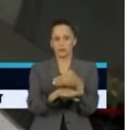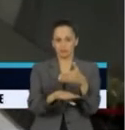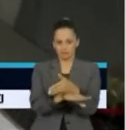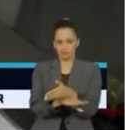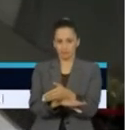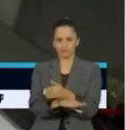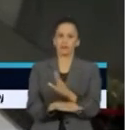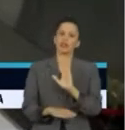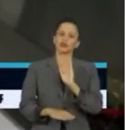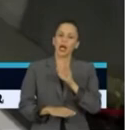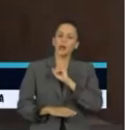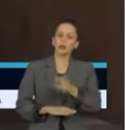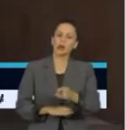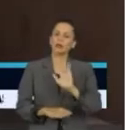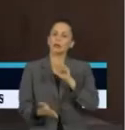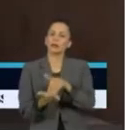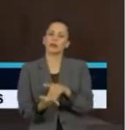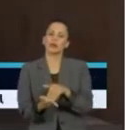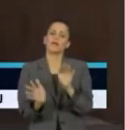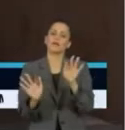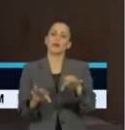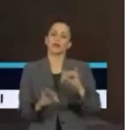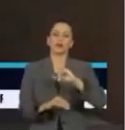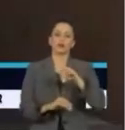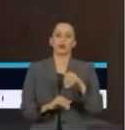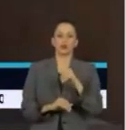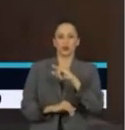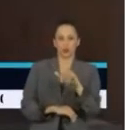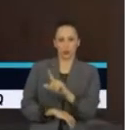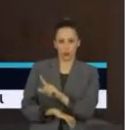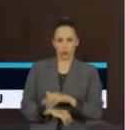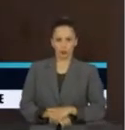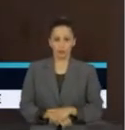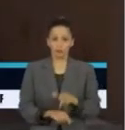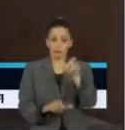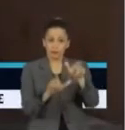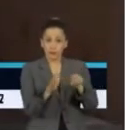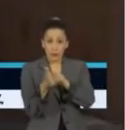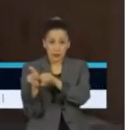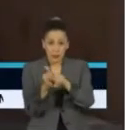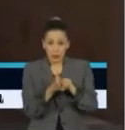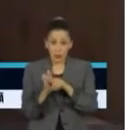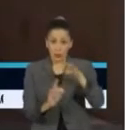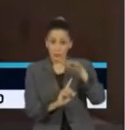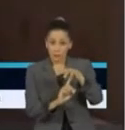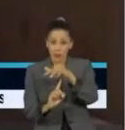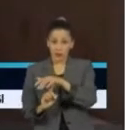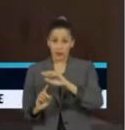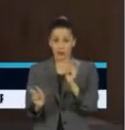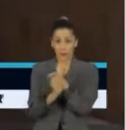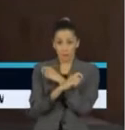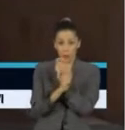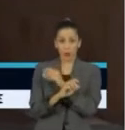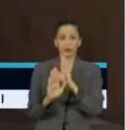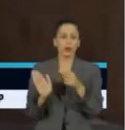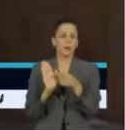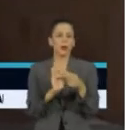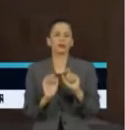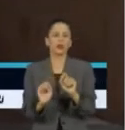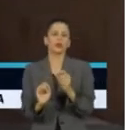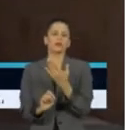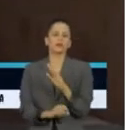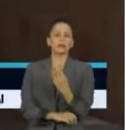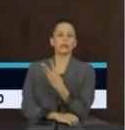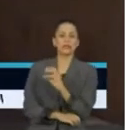até o final de julho. Segundo os pesquisadores da PUC do Paraná, há pelo mundo mais de 30 estudos clínicos de